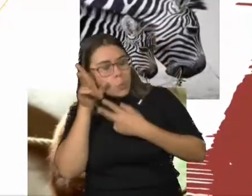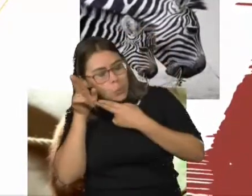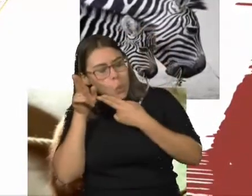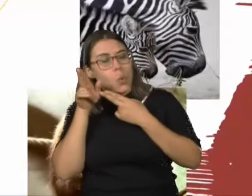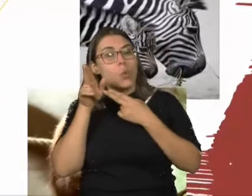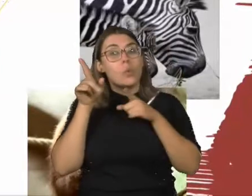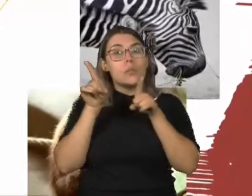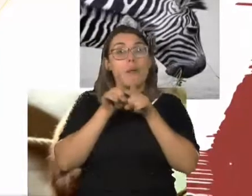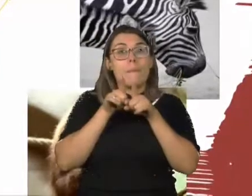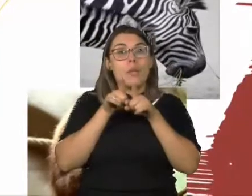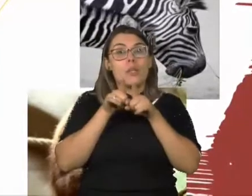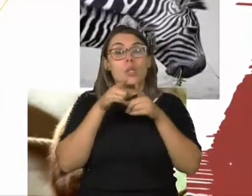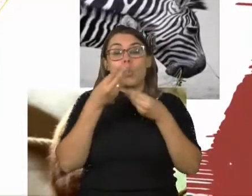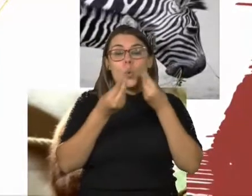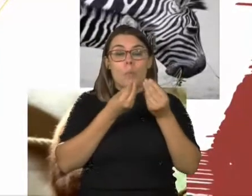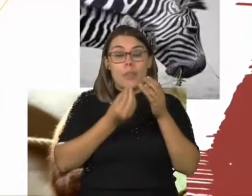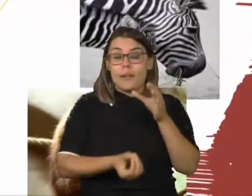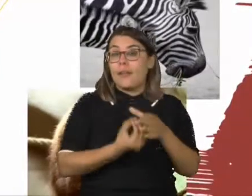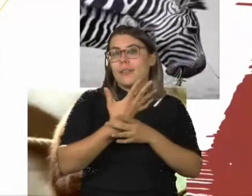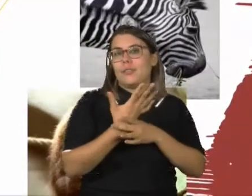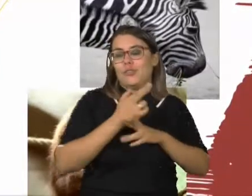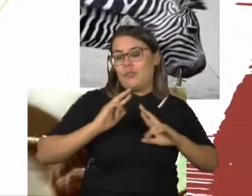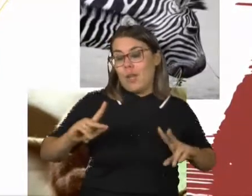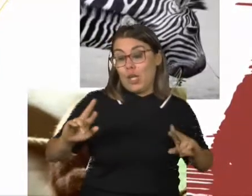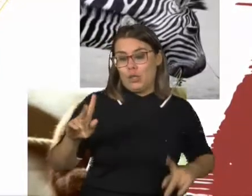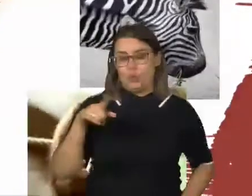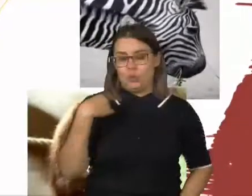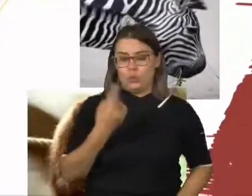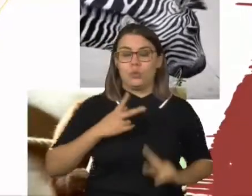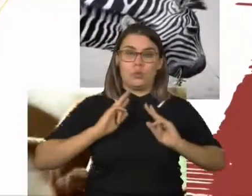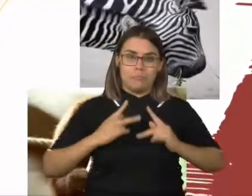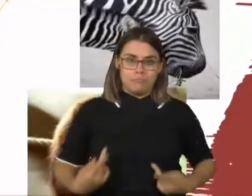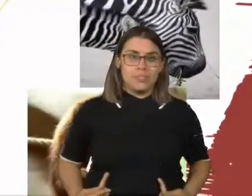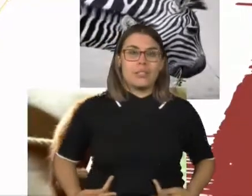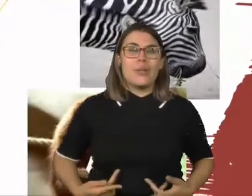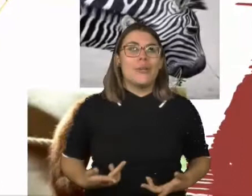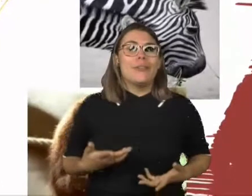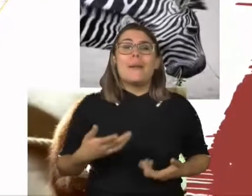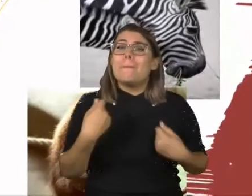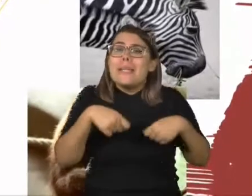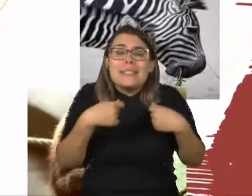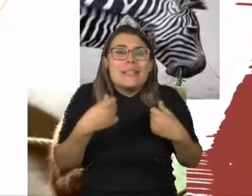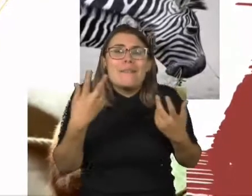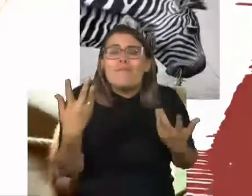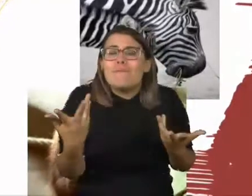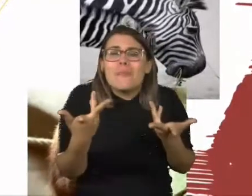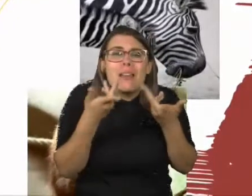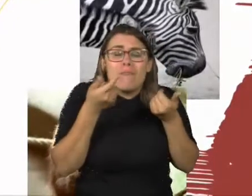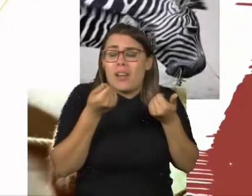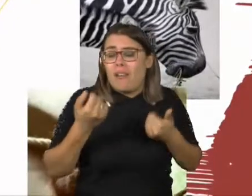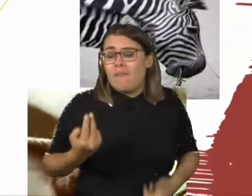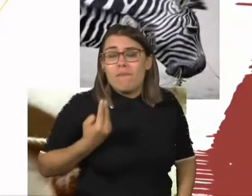reprodução, diferente de nós humanos. E é aí que está a riqueza de se perceber a diferença. Como foi dito em